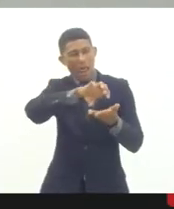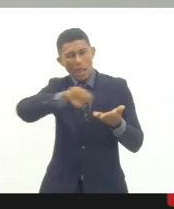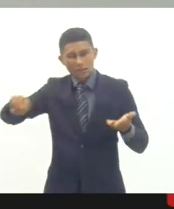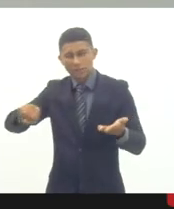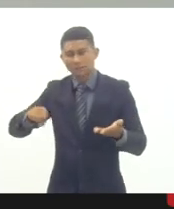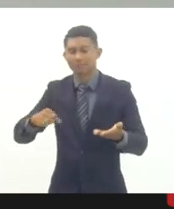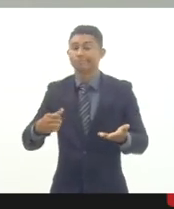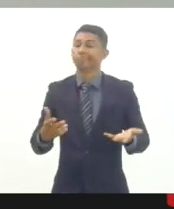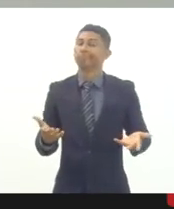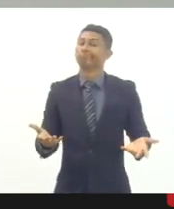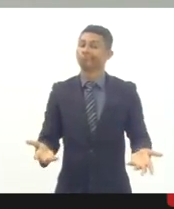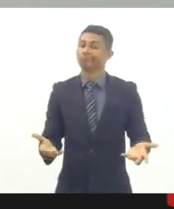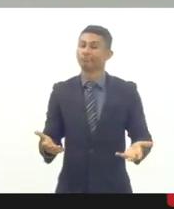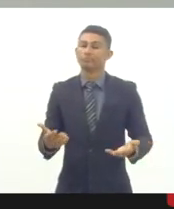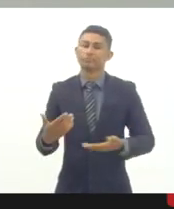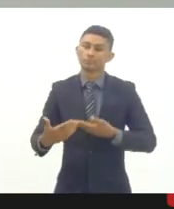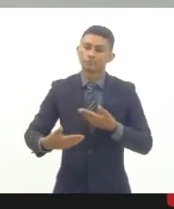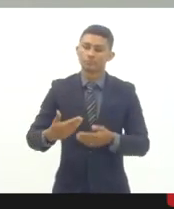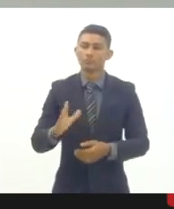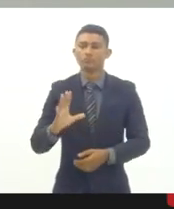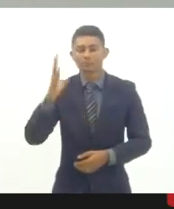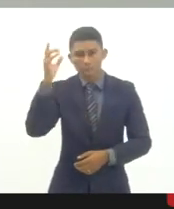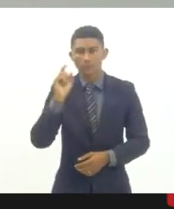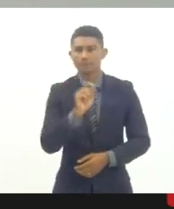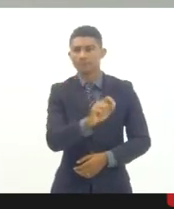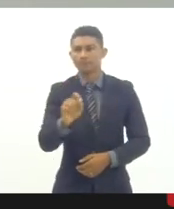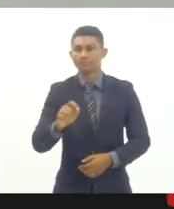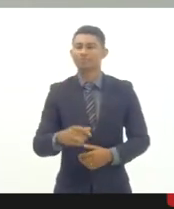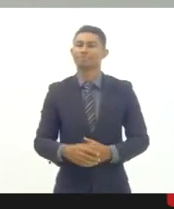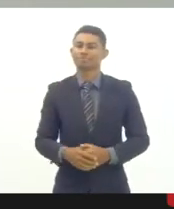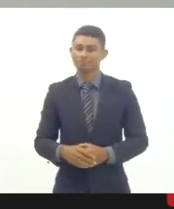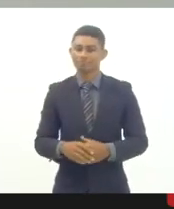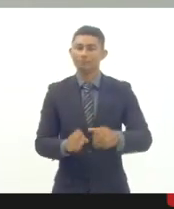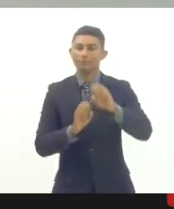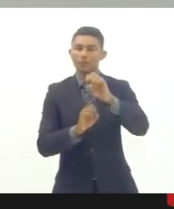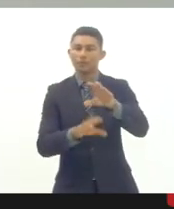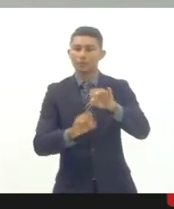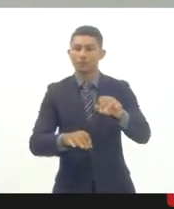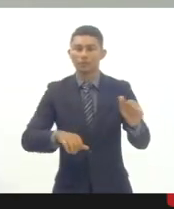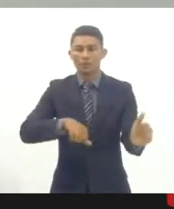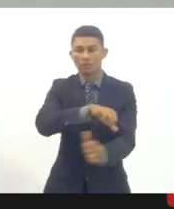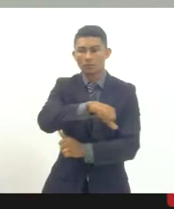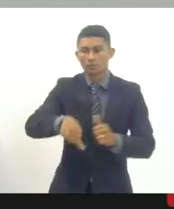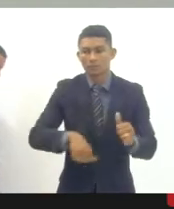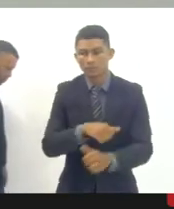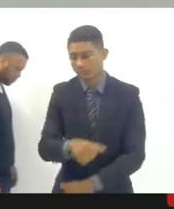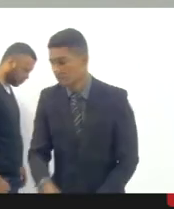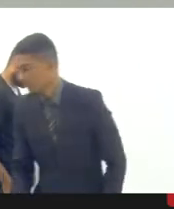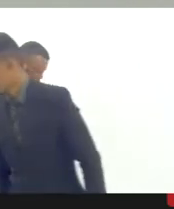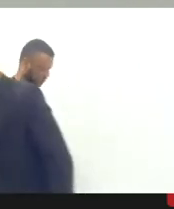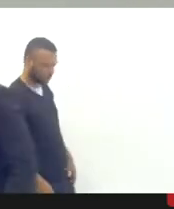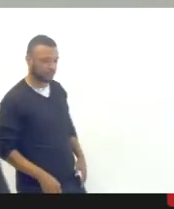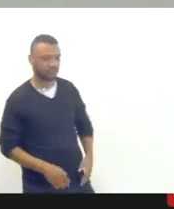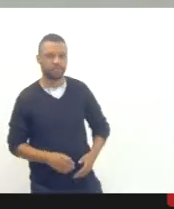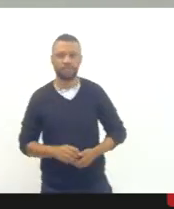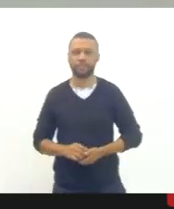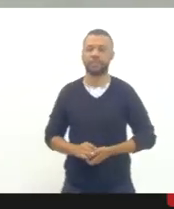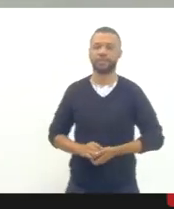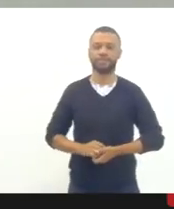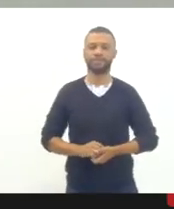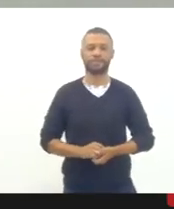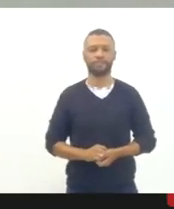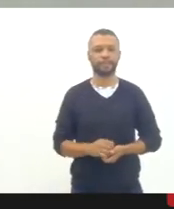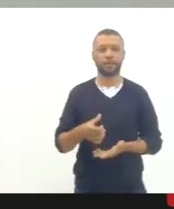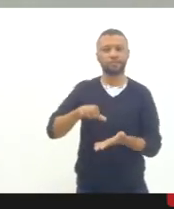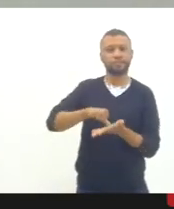um deslocamento daquilo que é o epicentro da educação, que é o Plano Nacional de Educação, para